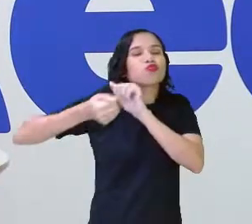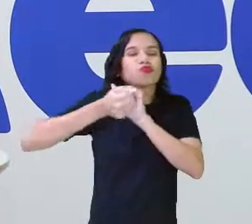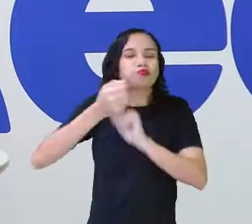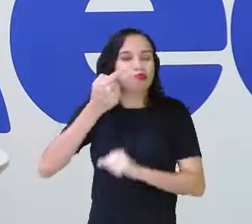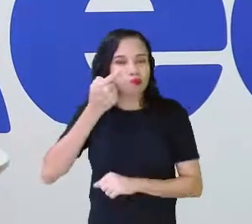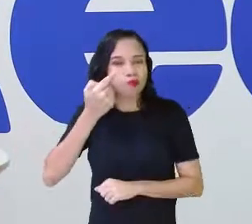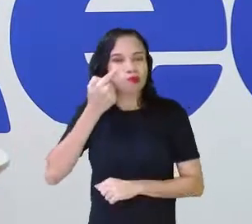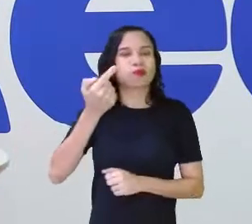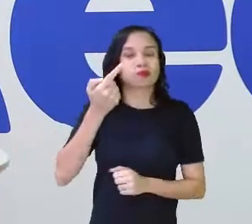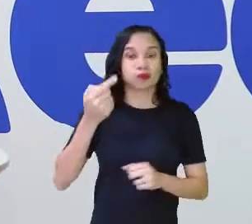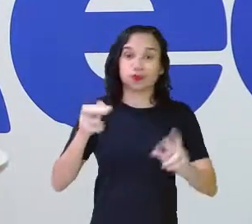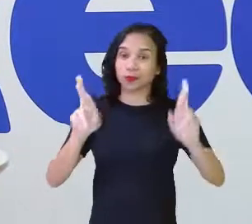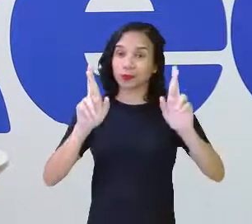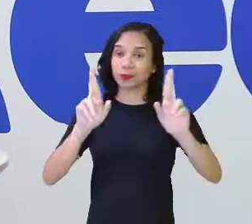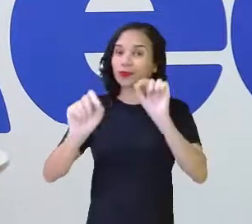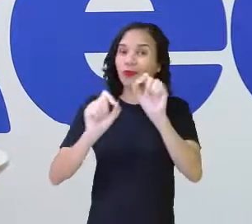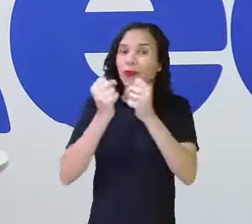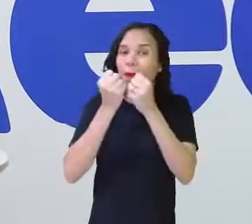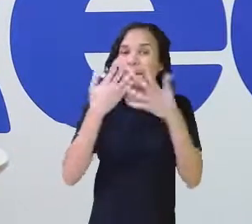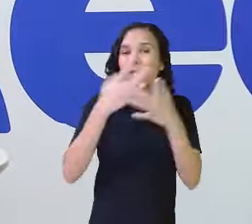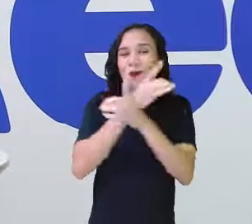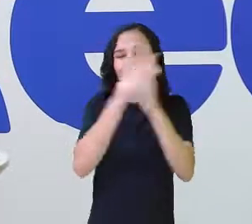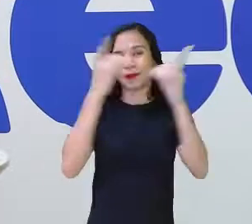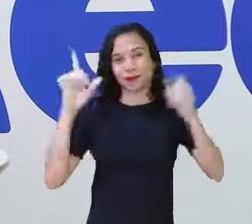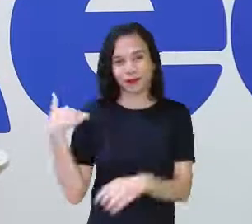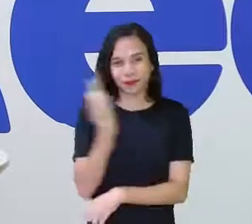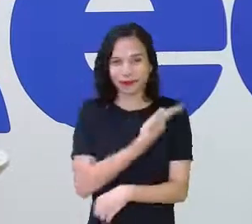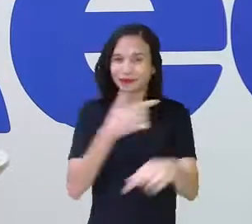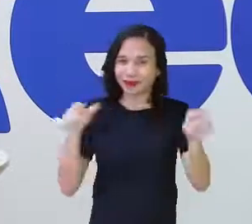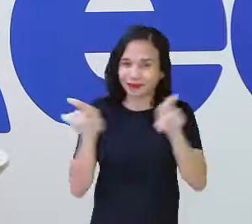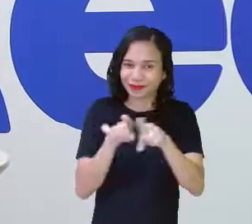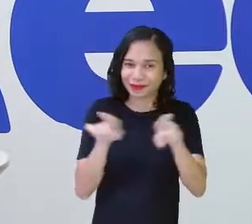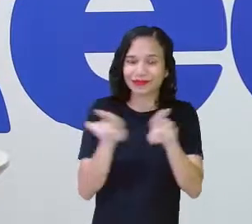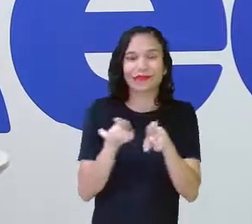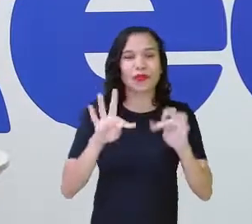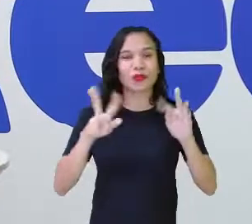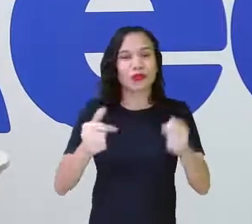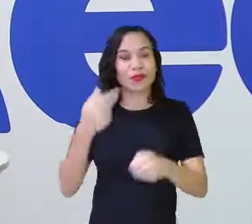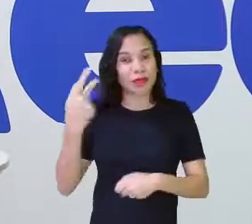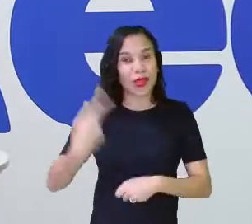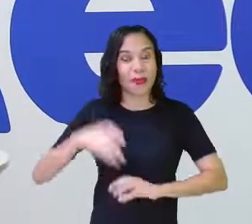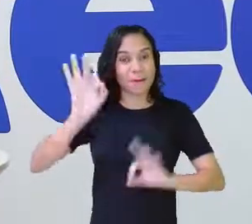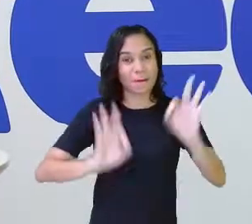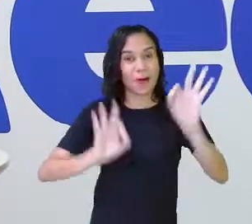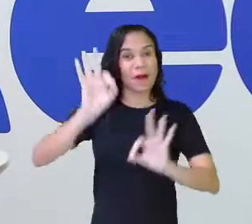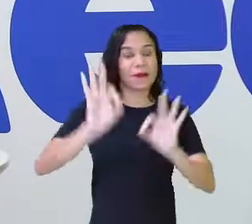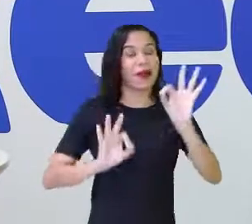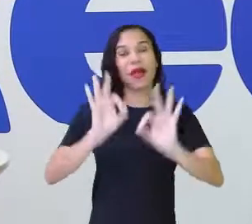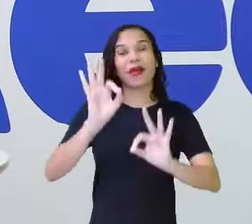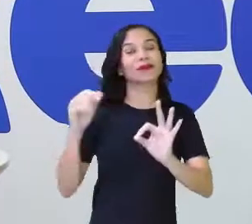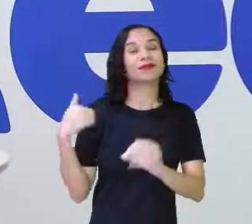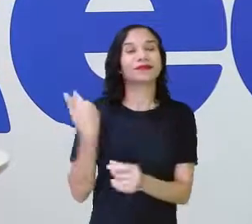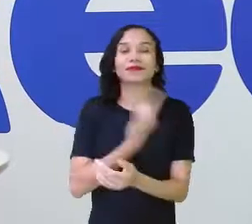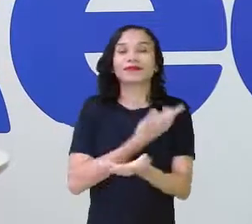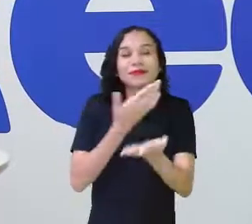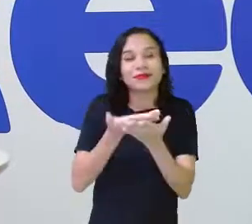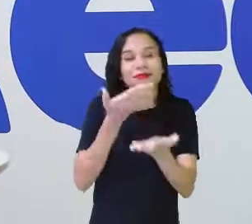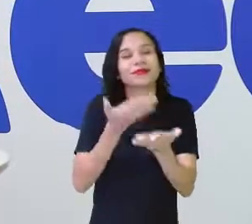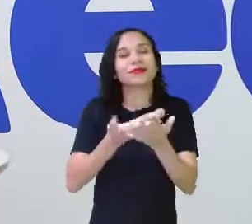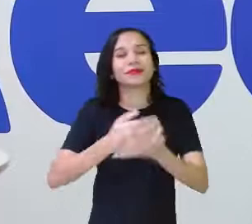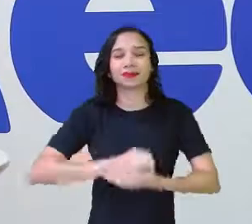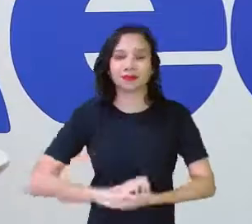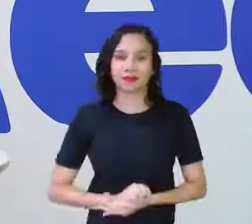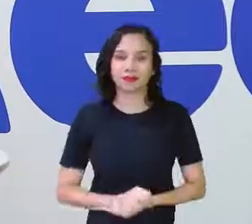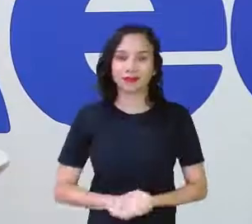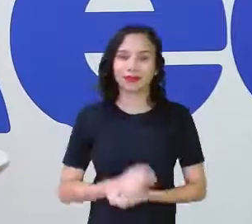e desejando um bom dia para a gente também. Então, está todo mundo preparado, preparada para mais uma aula.